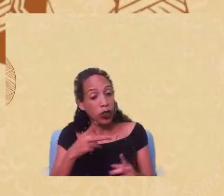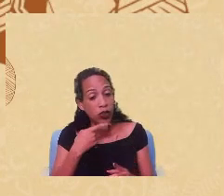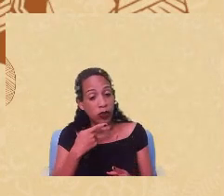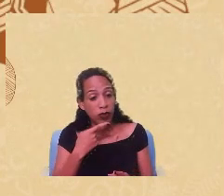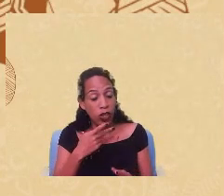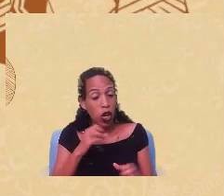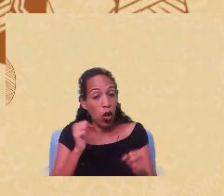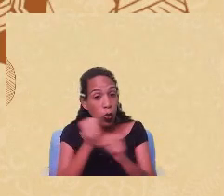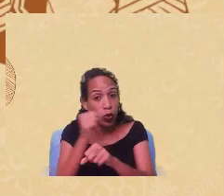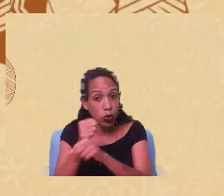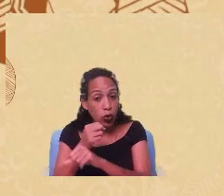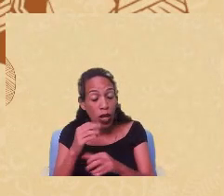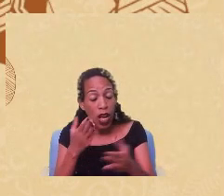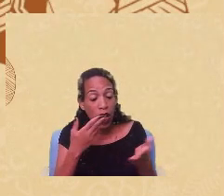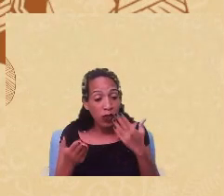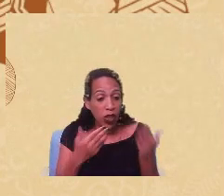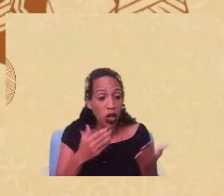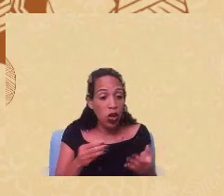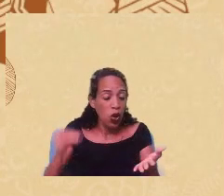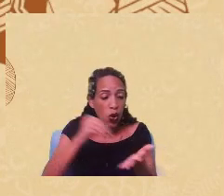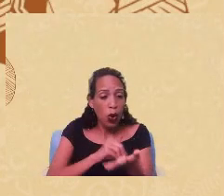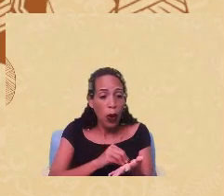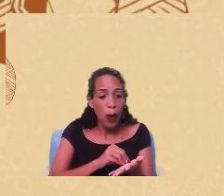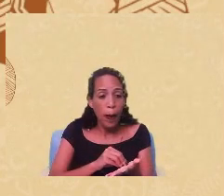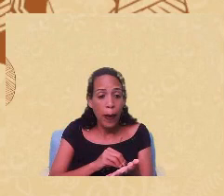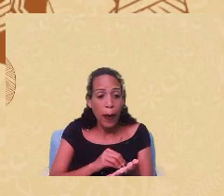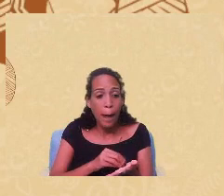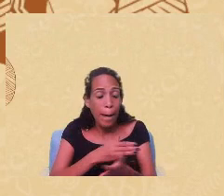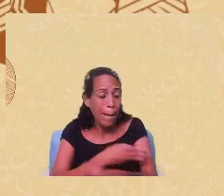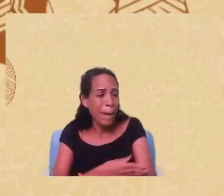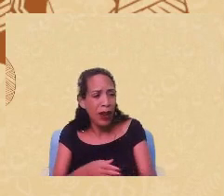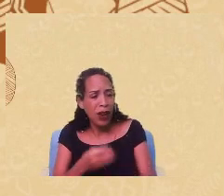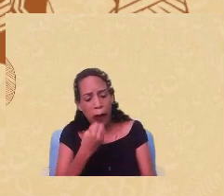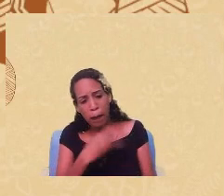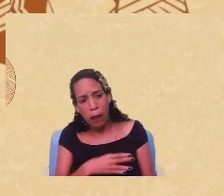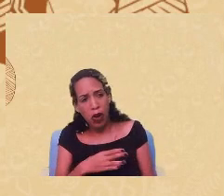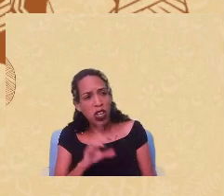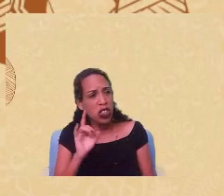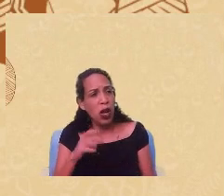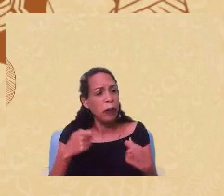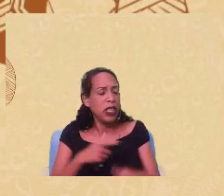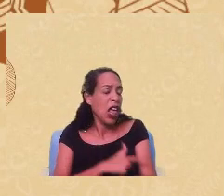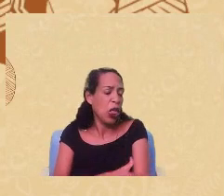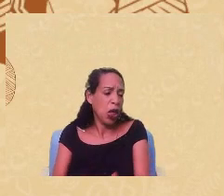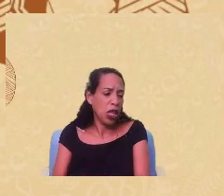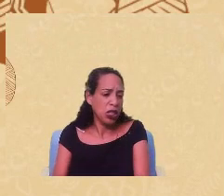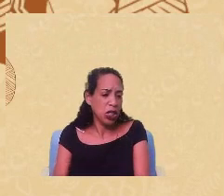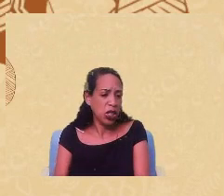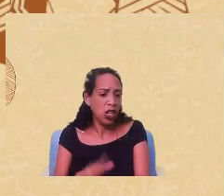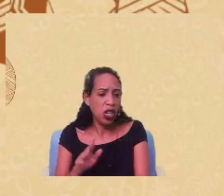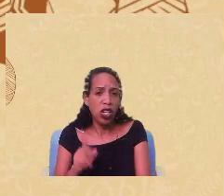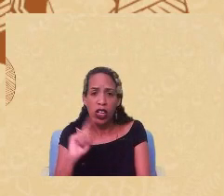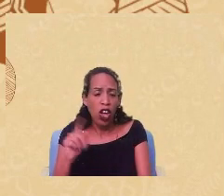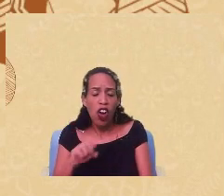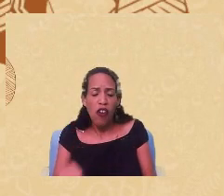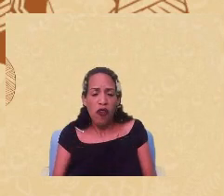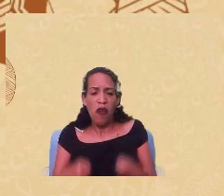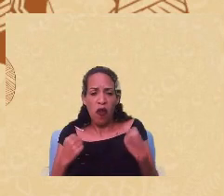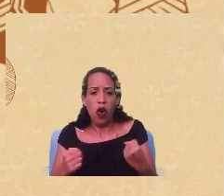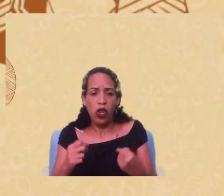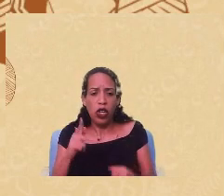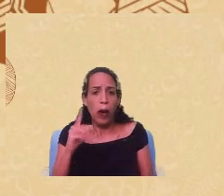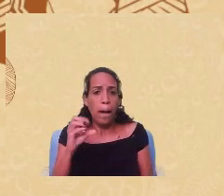a discussão coloca o branco como um sujeito bom tranquilo que só precisa ser educado quando são relações de força de poder de